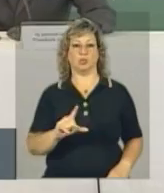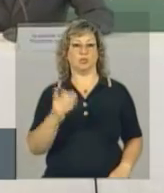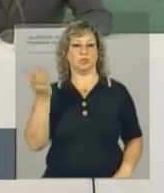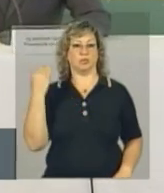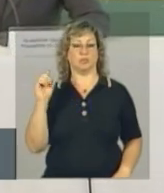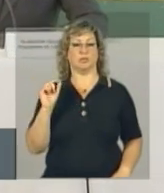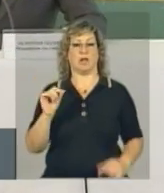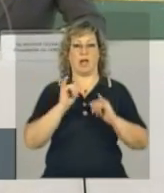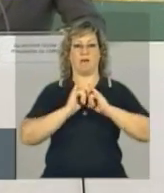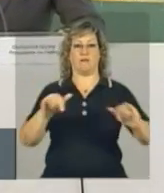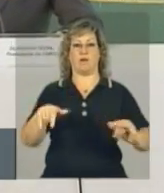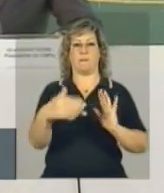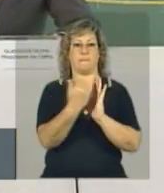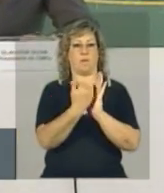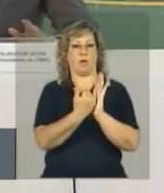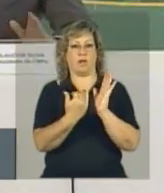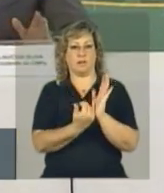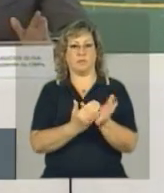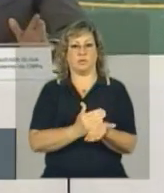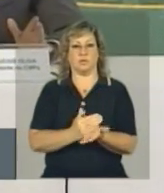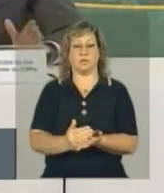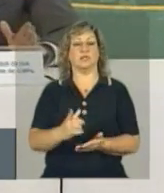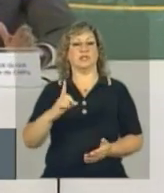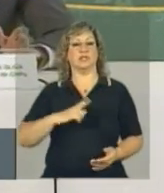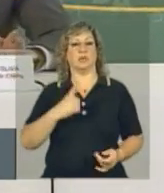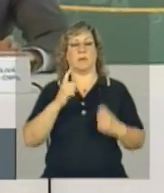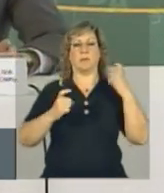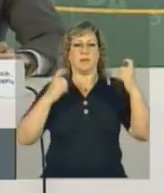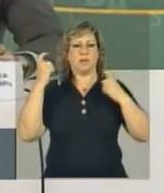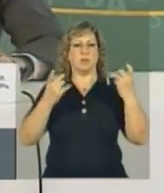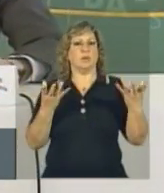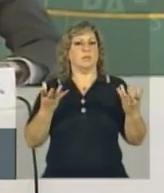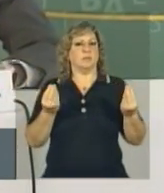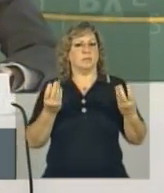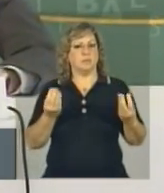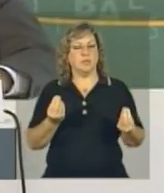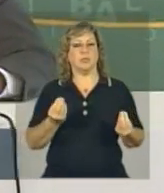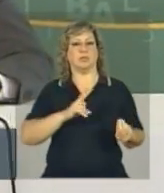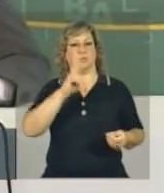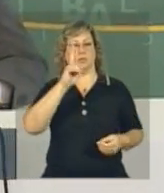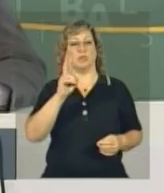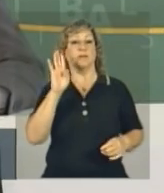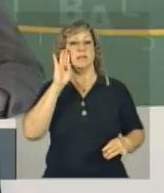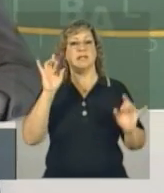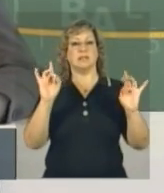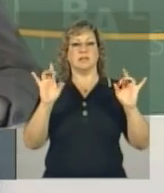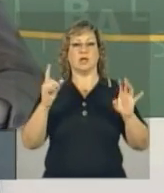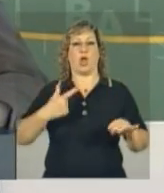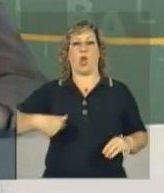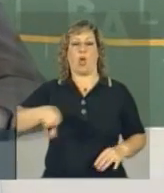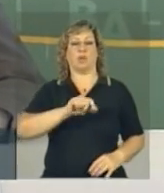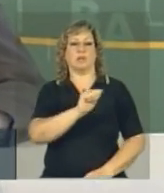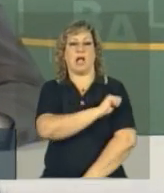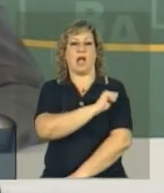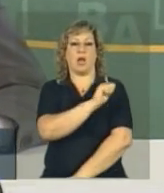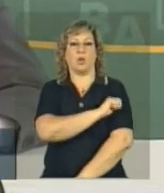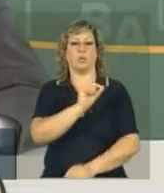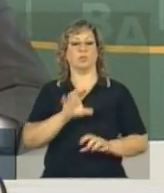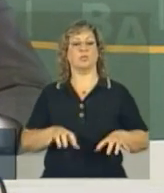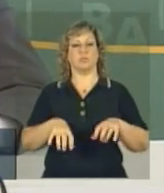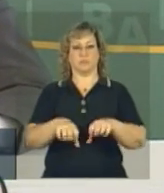programa, inicialmente, tínhamos uma preocupação muito grande, especialmente com os nossos alunos de graduação.